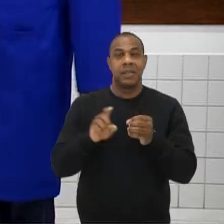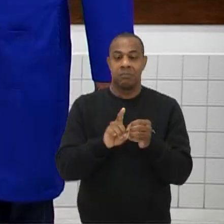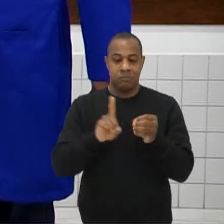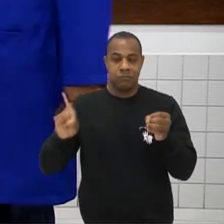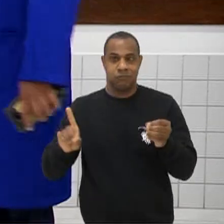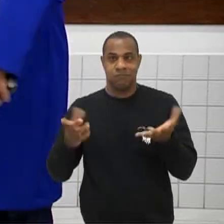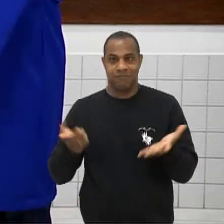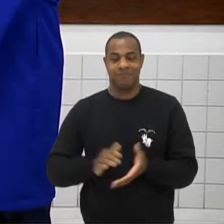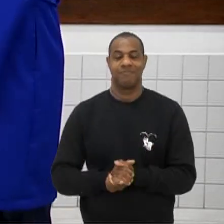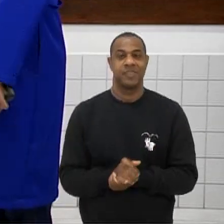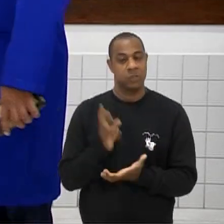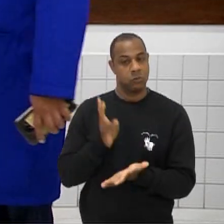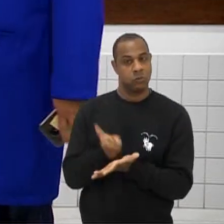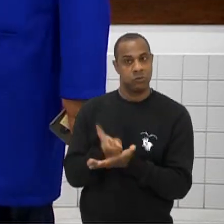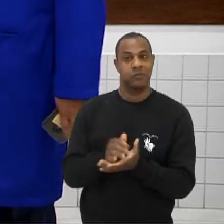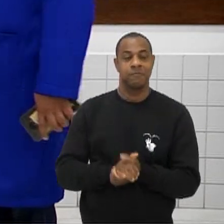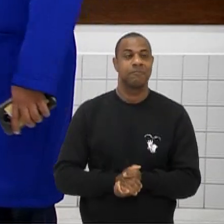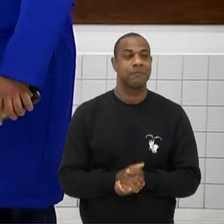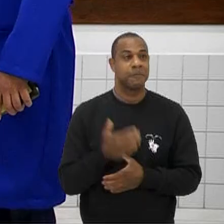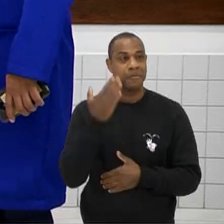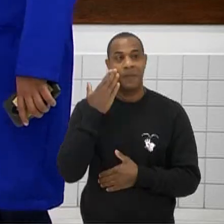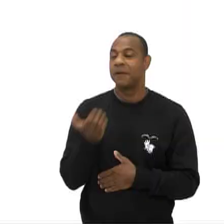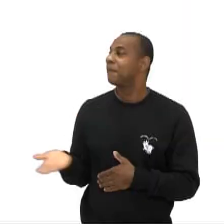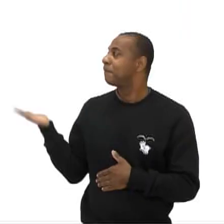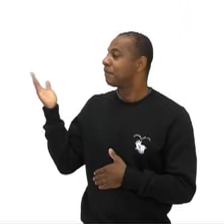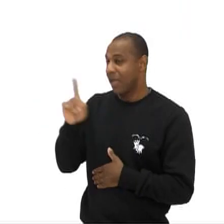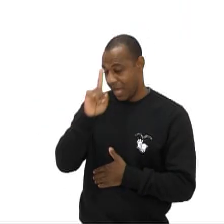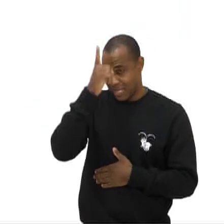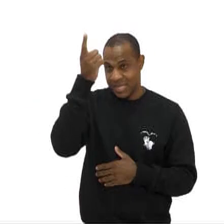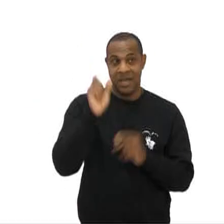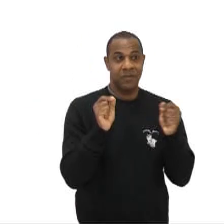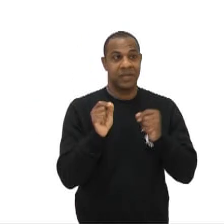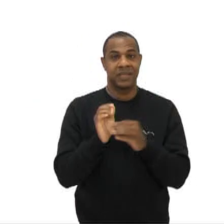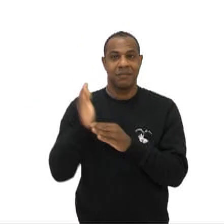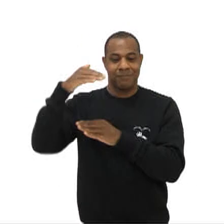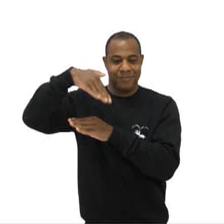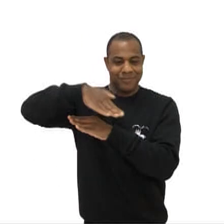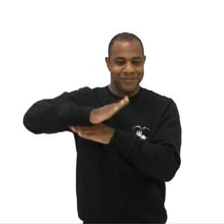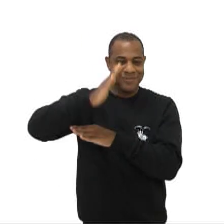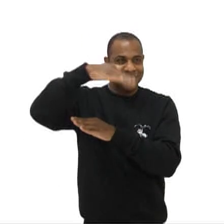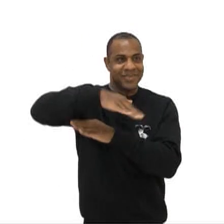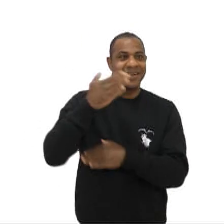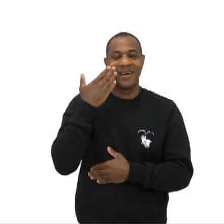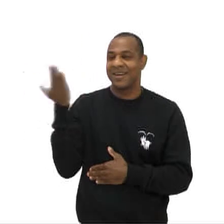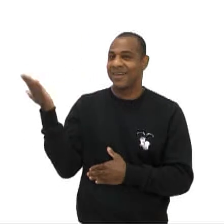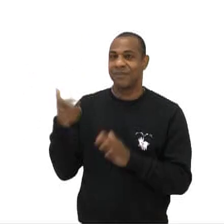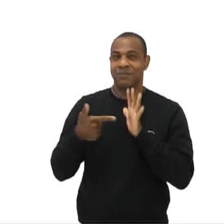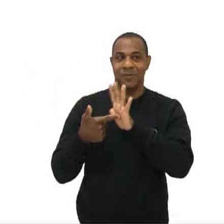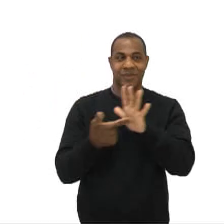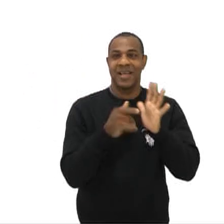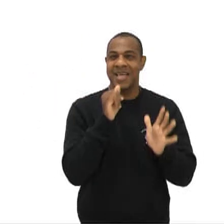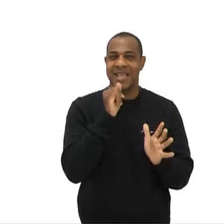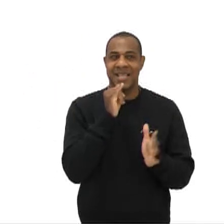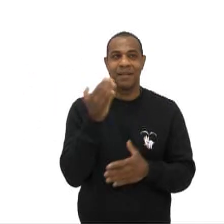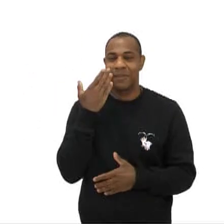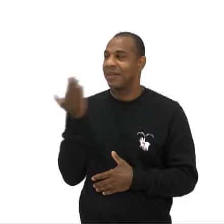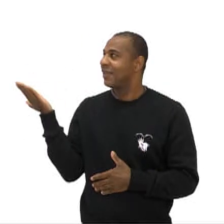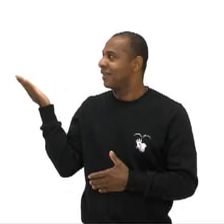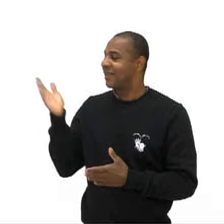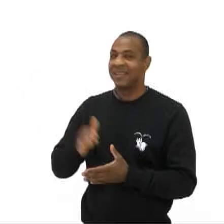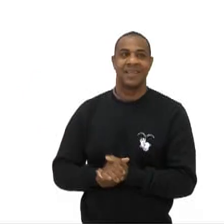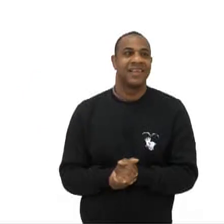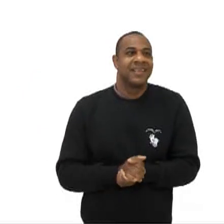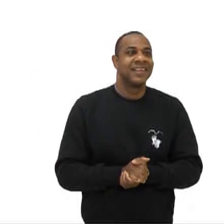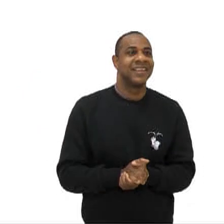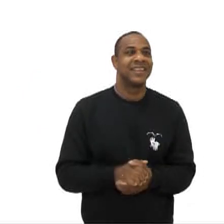constante Com certeza né professor Então temos aqui A ideia das montanhas russas A gente consegue estar trabalhando E é claro A gente tem a participação Da nossa